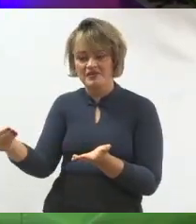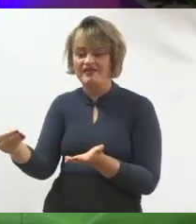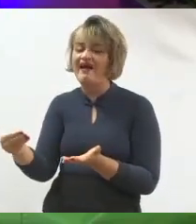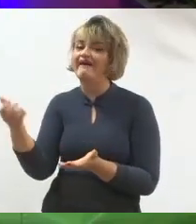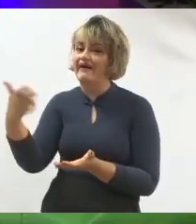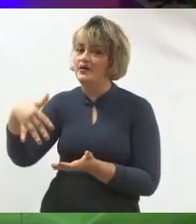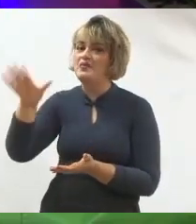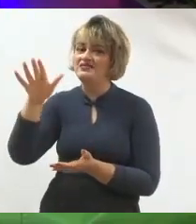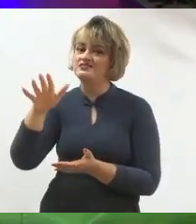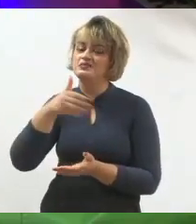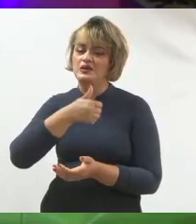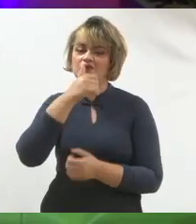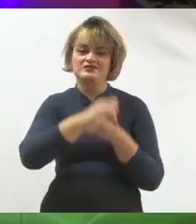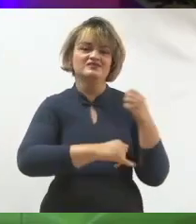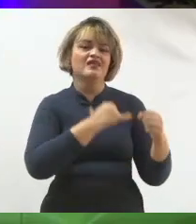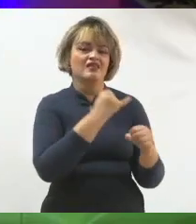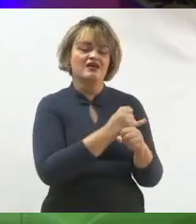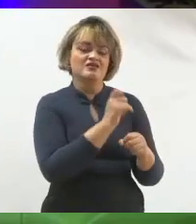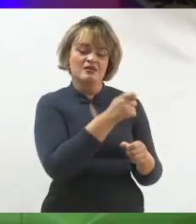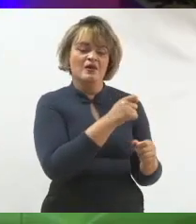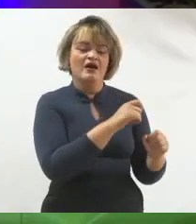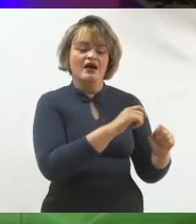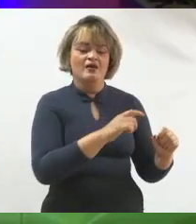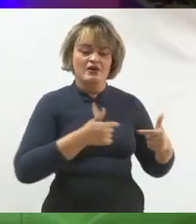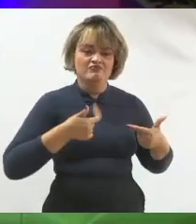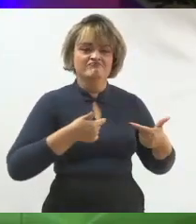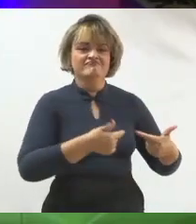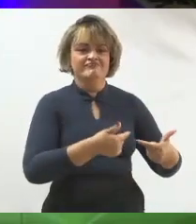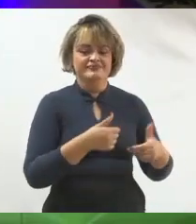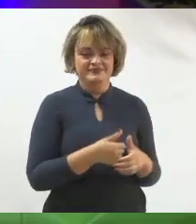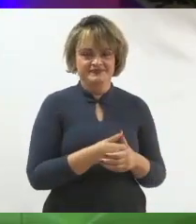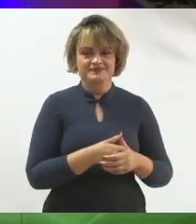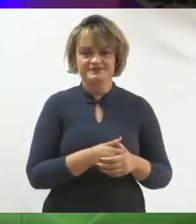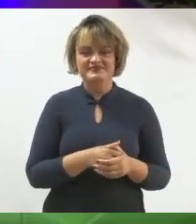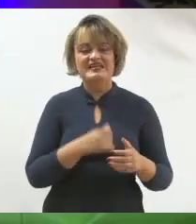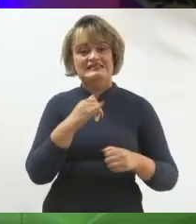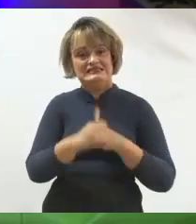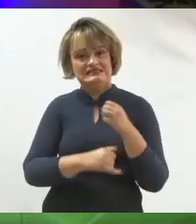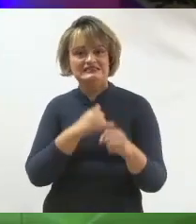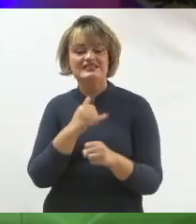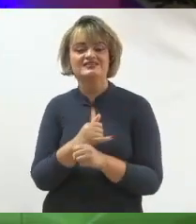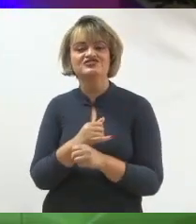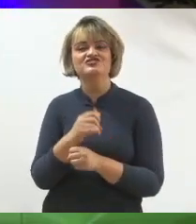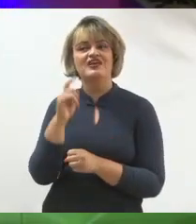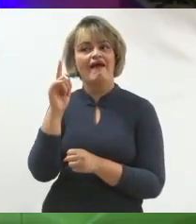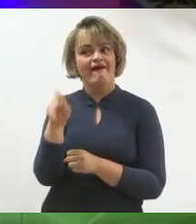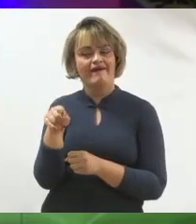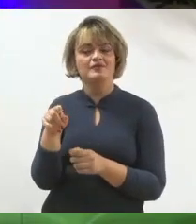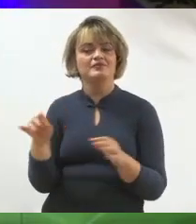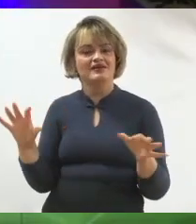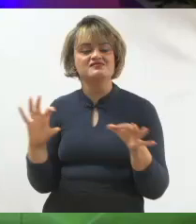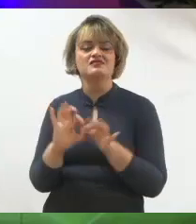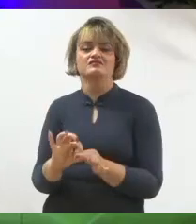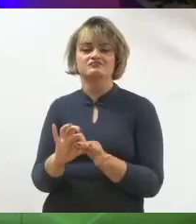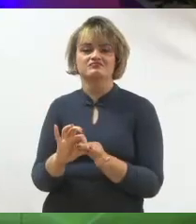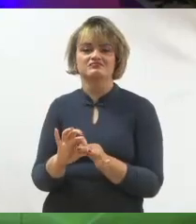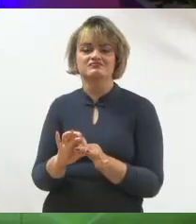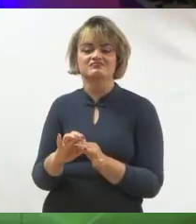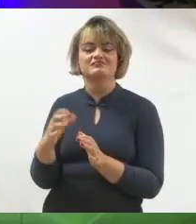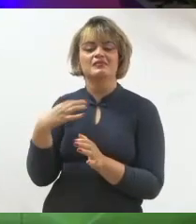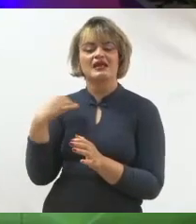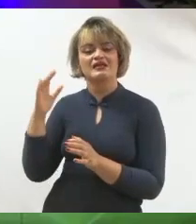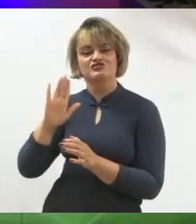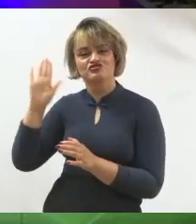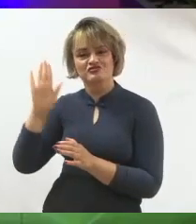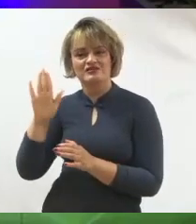pessoas que você atingiria com o impulsionamento. Então, a internet é uma ferramenta aliada pras candidaturas